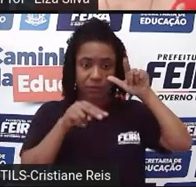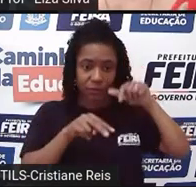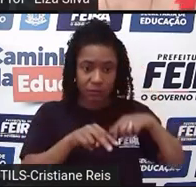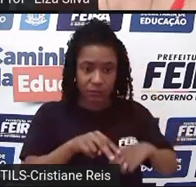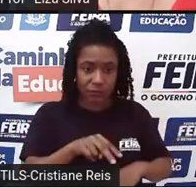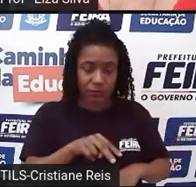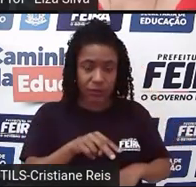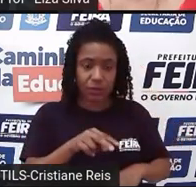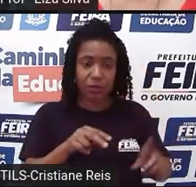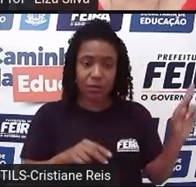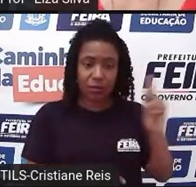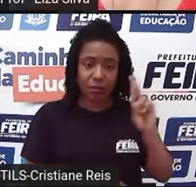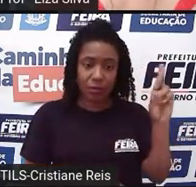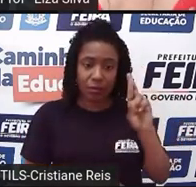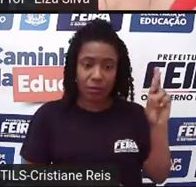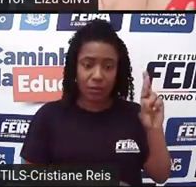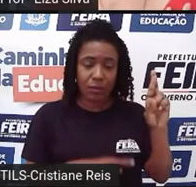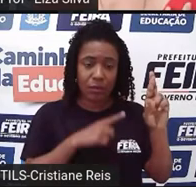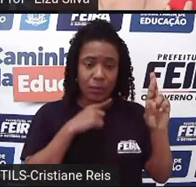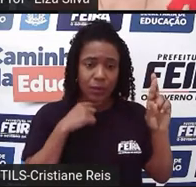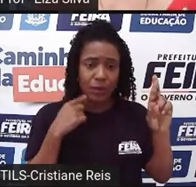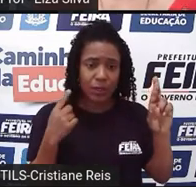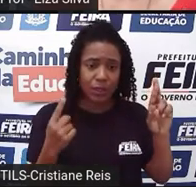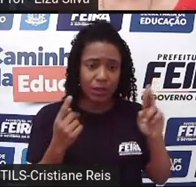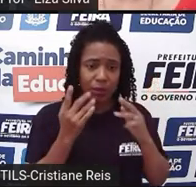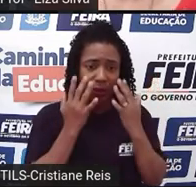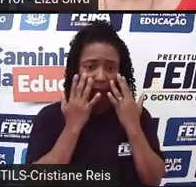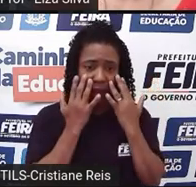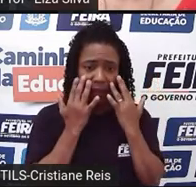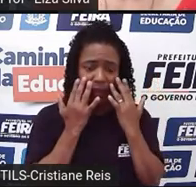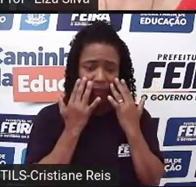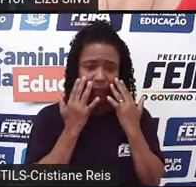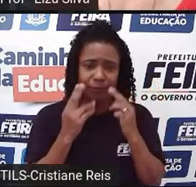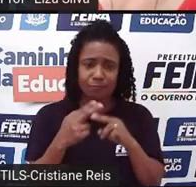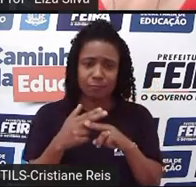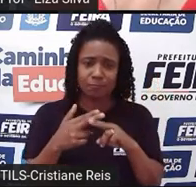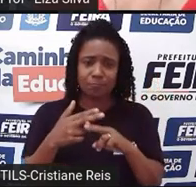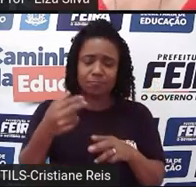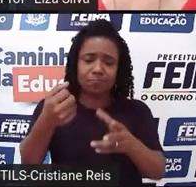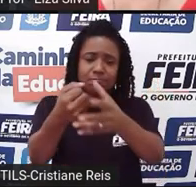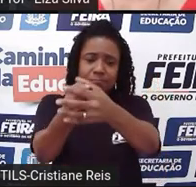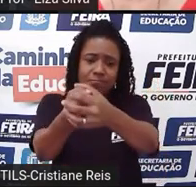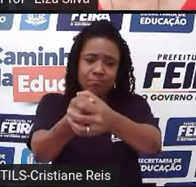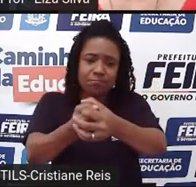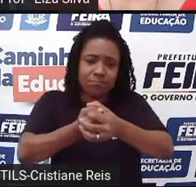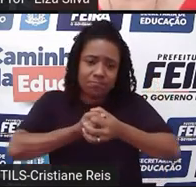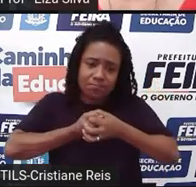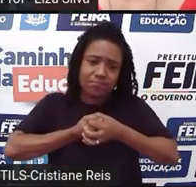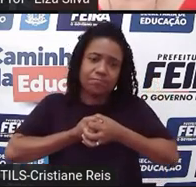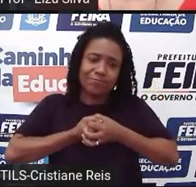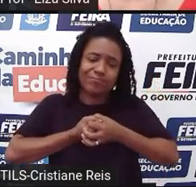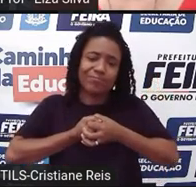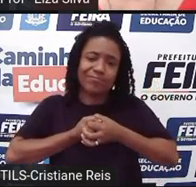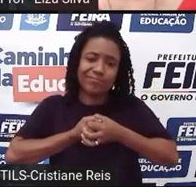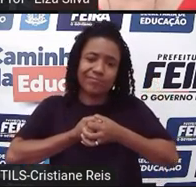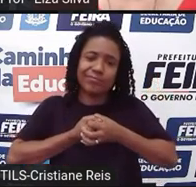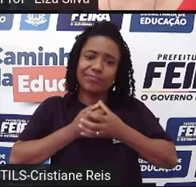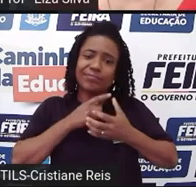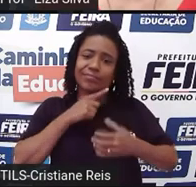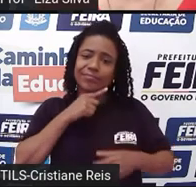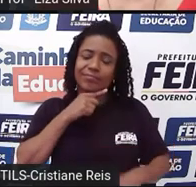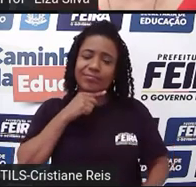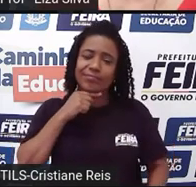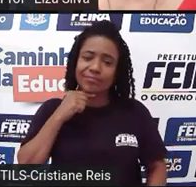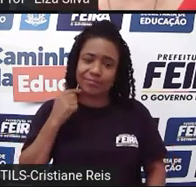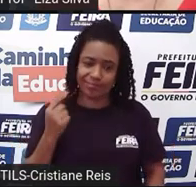o que é que ela faz? Ela pega um punhal e tira a própria vida. E, por fim, nós temos